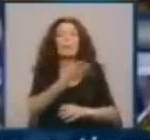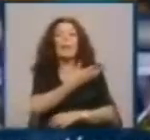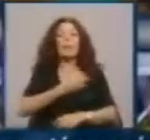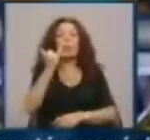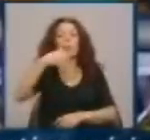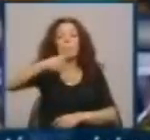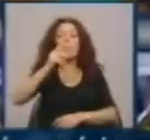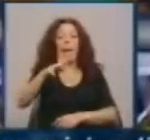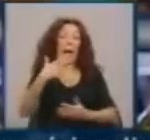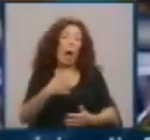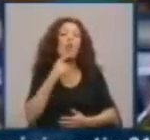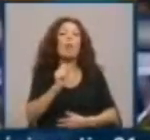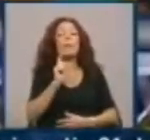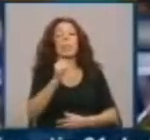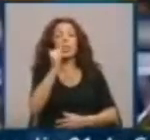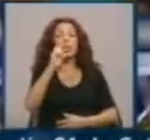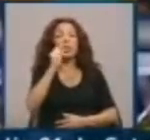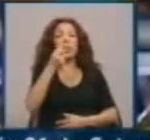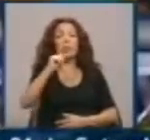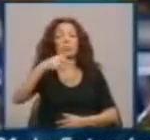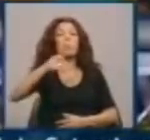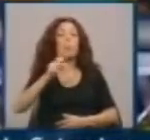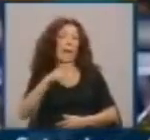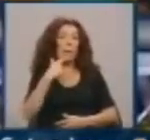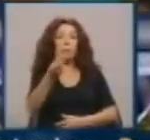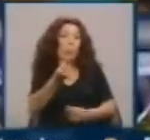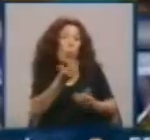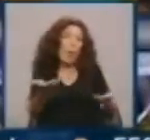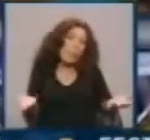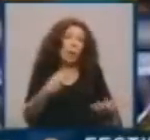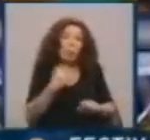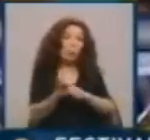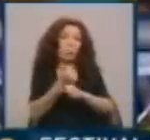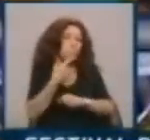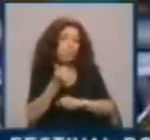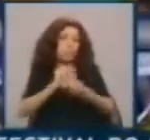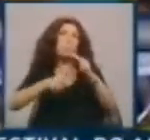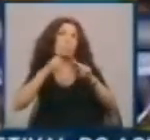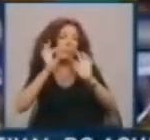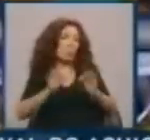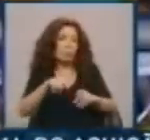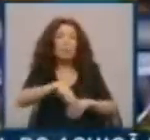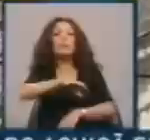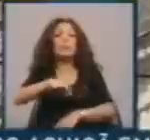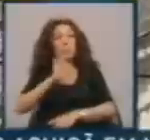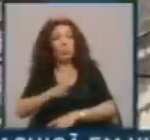agora IGESPAR, diz que ainda não houve verbas para avançar com a recuperação daquele património classificado.